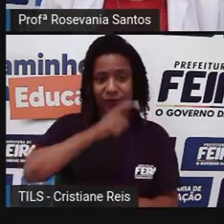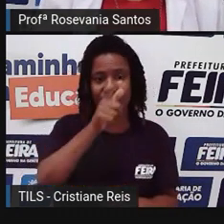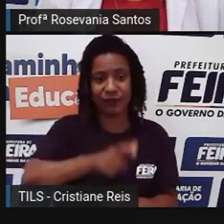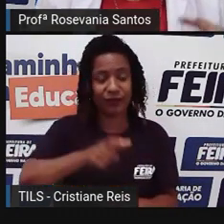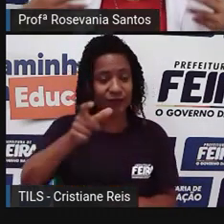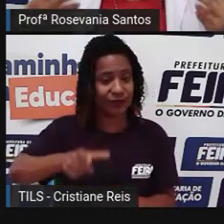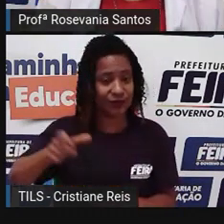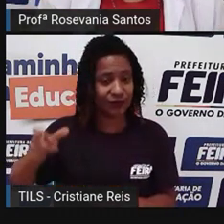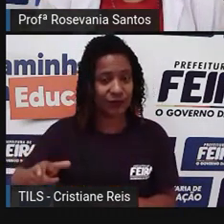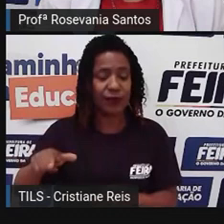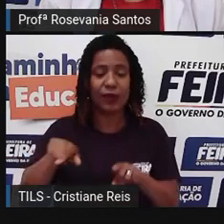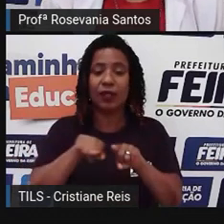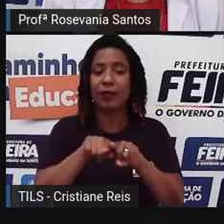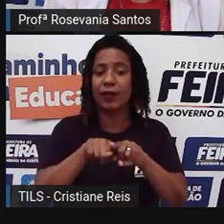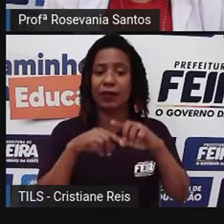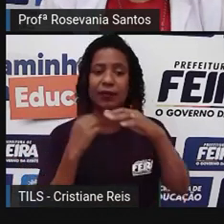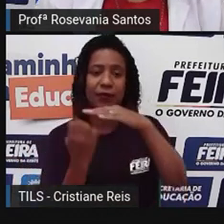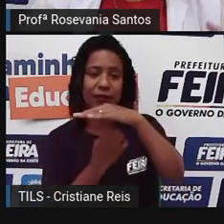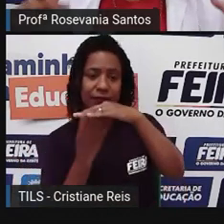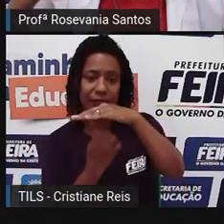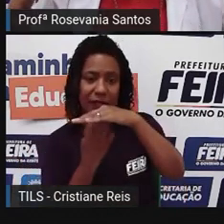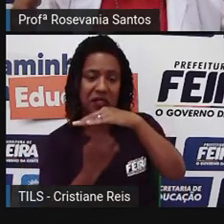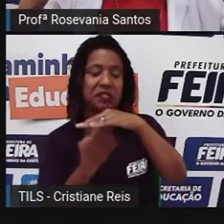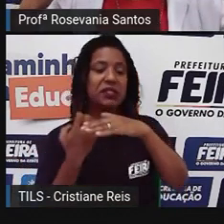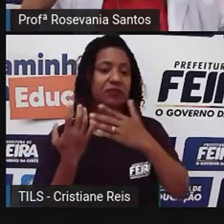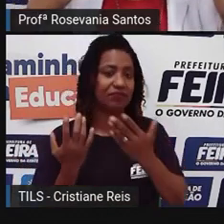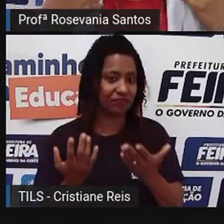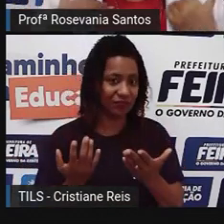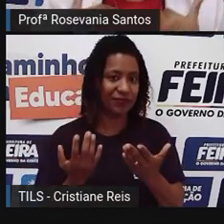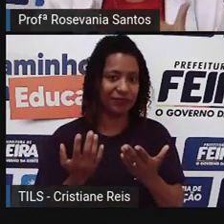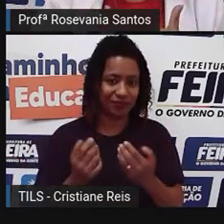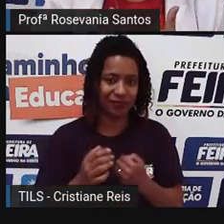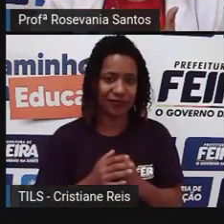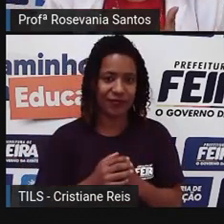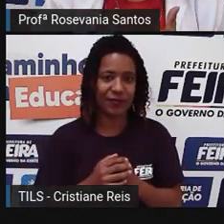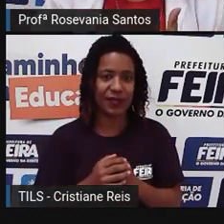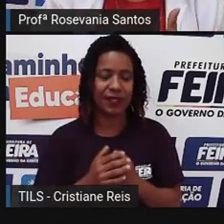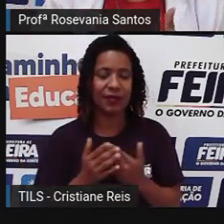físicas, mas também para pessoas jurídicas. A gente tem